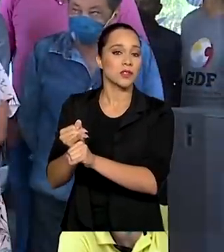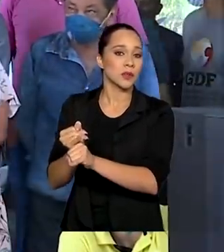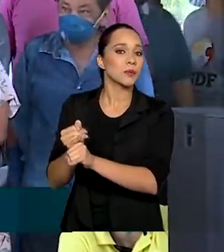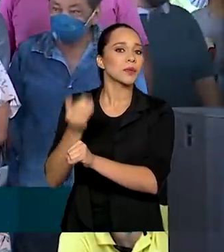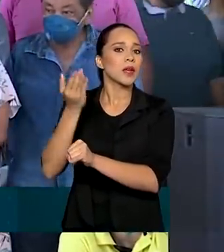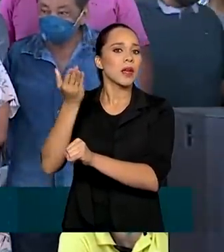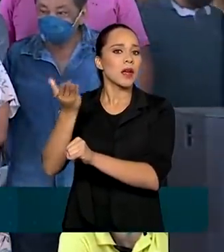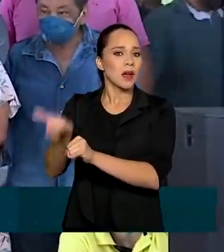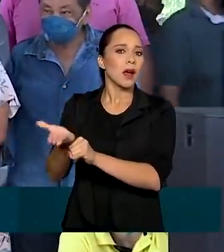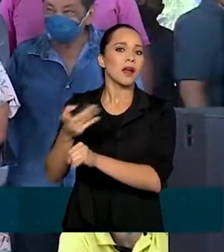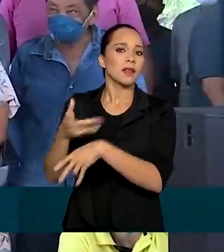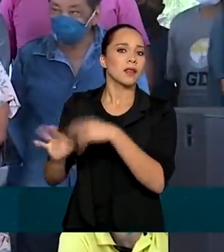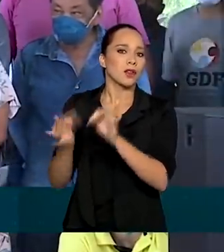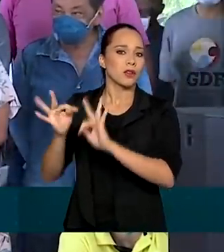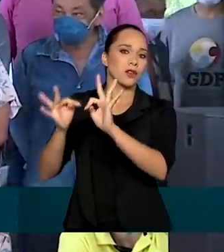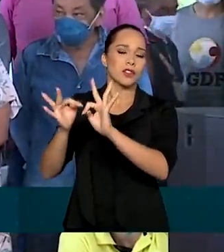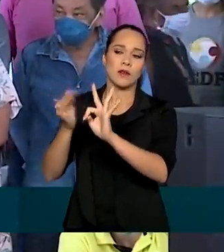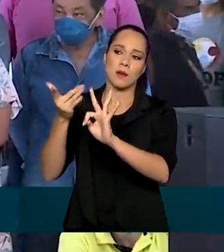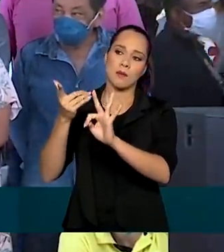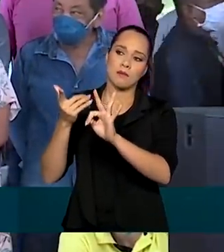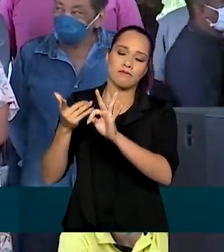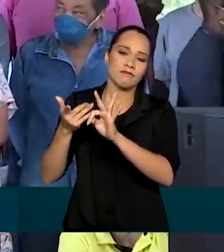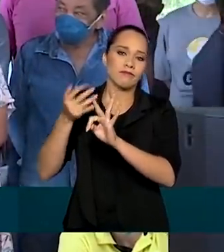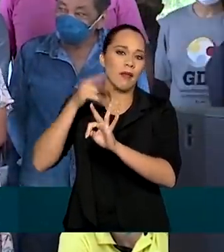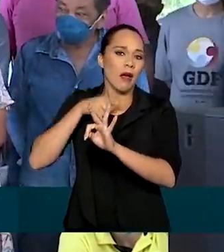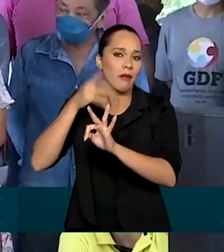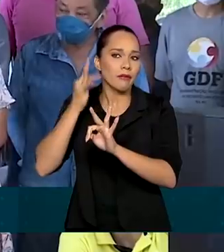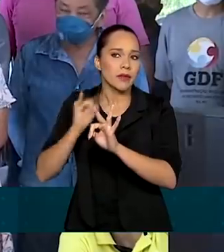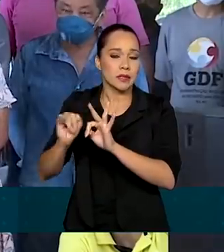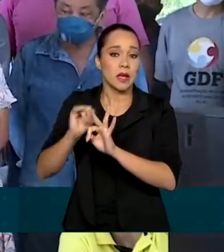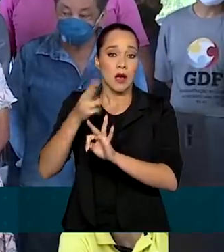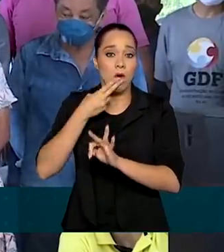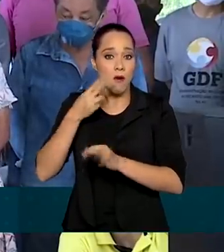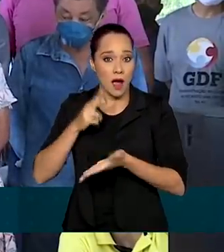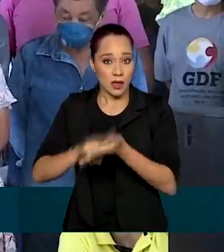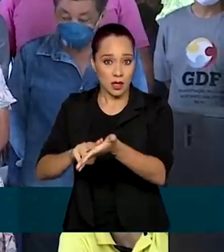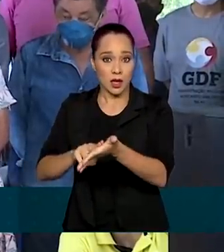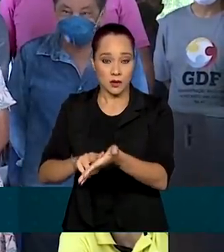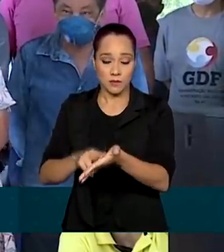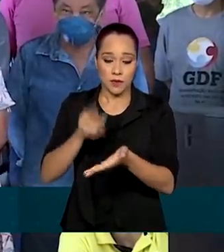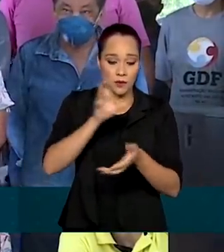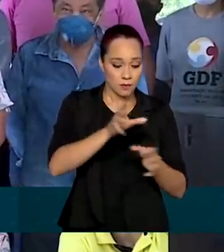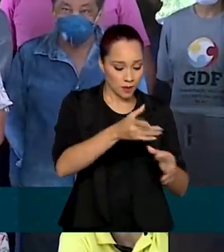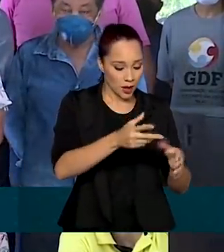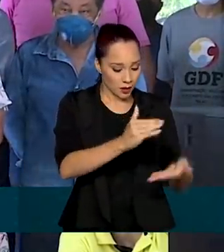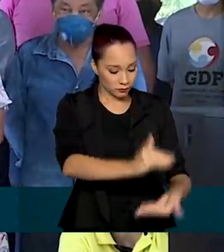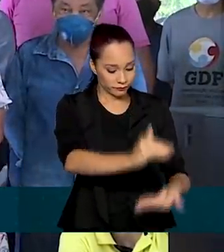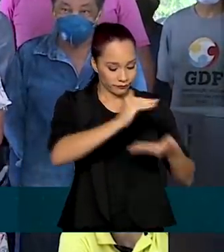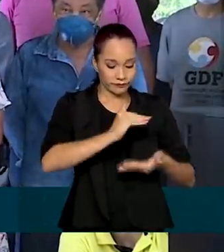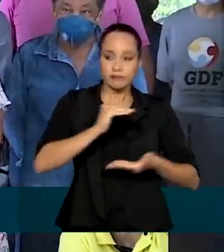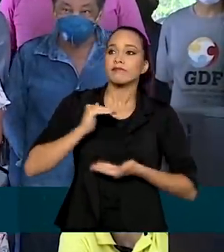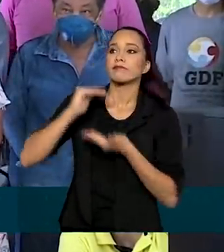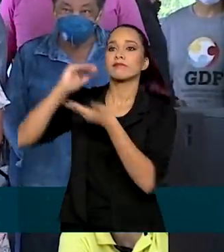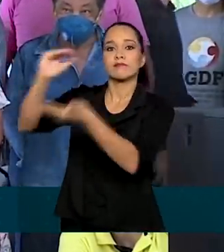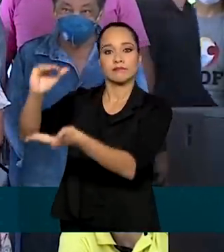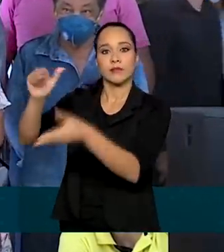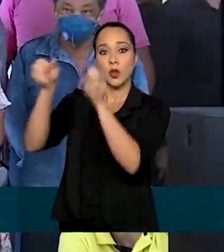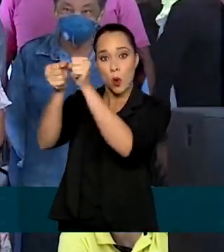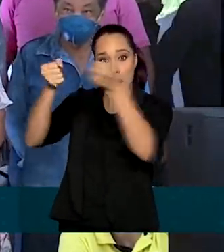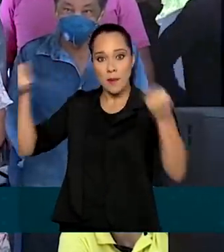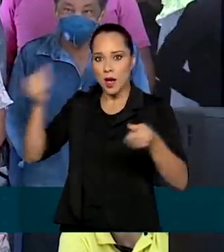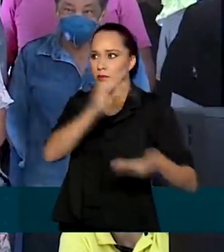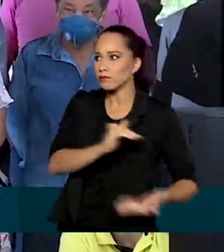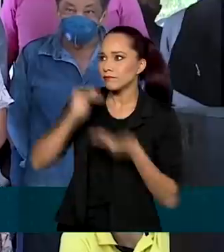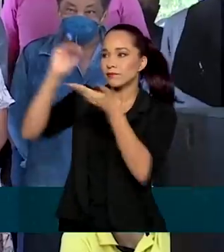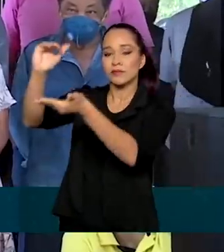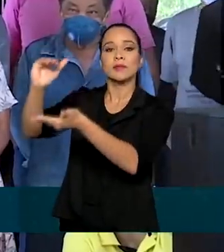Aí a tecnologia se comunica, o carteiro pessoal vem e coloca a encomenda no locker, porque o